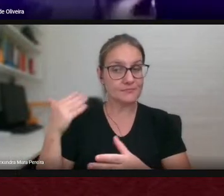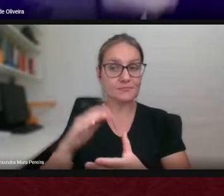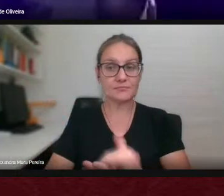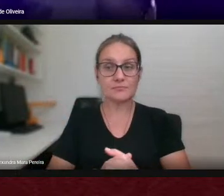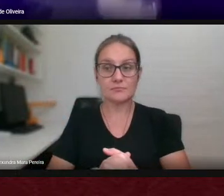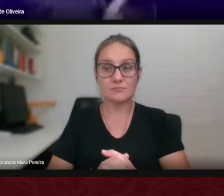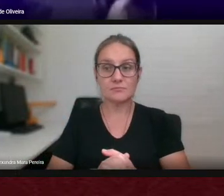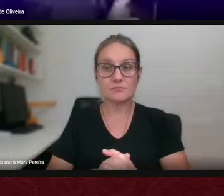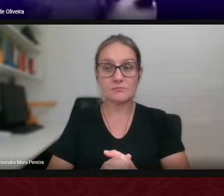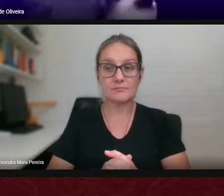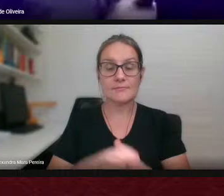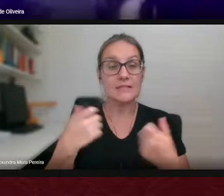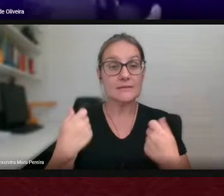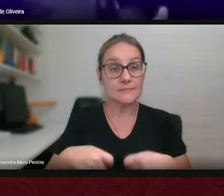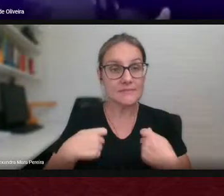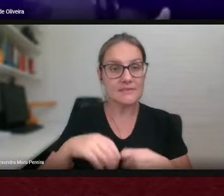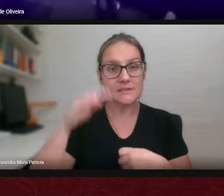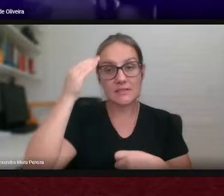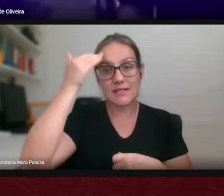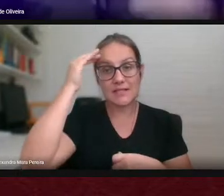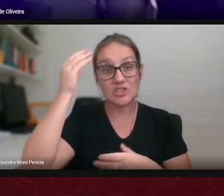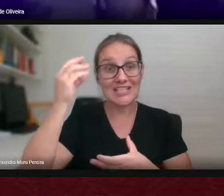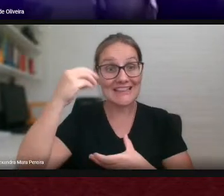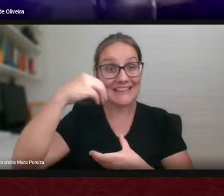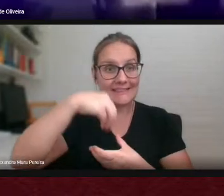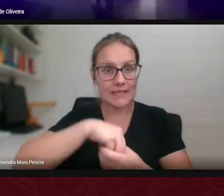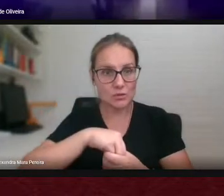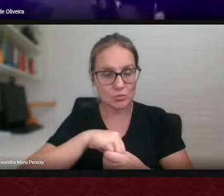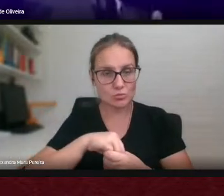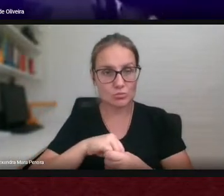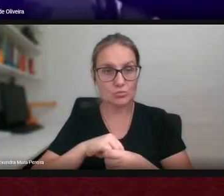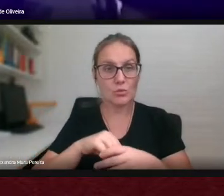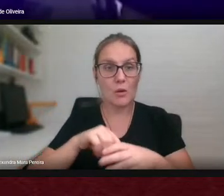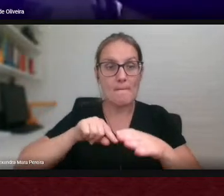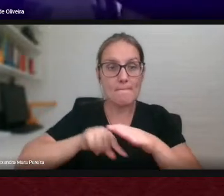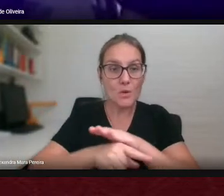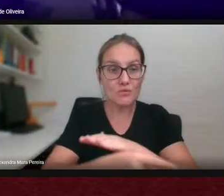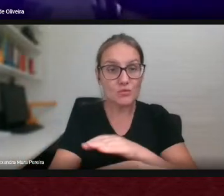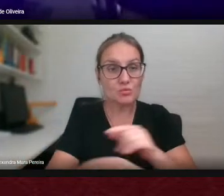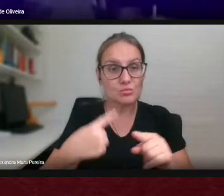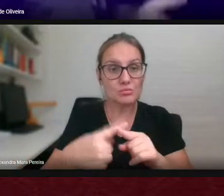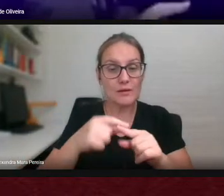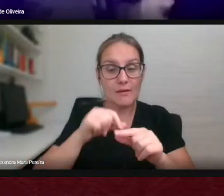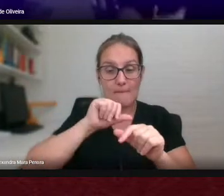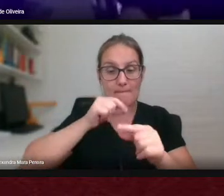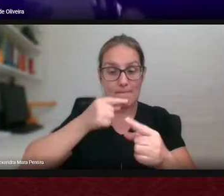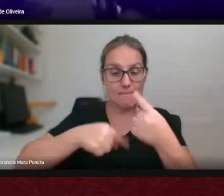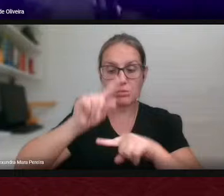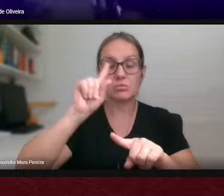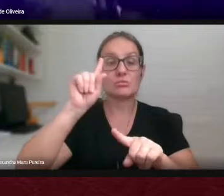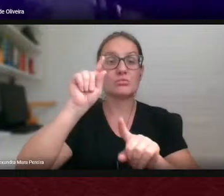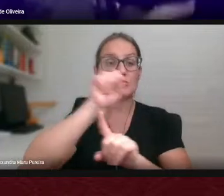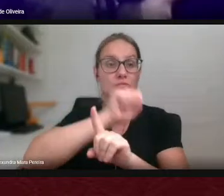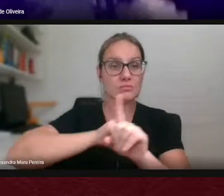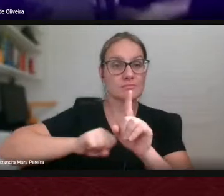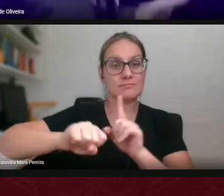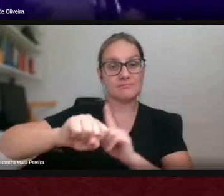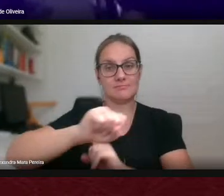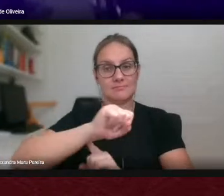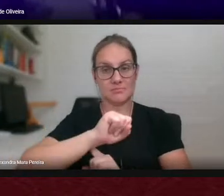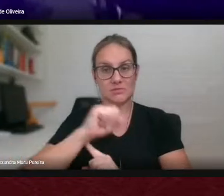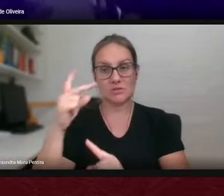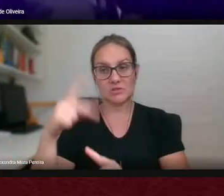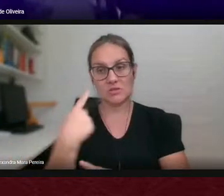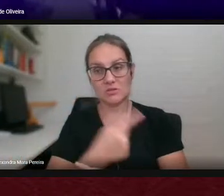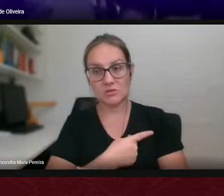precisa ser entendido por dentro porque ele vai redimensionar a sociedade que nós